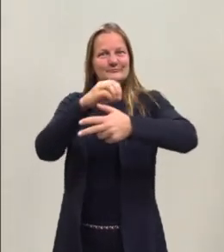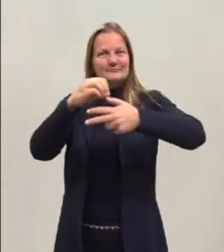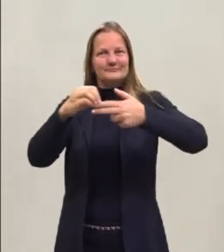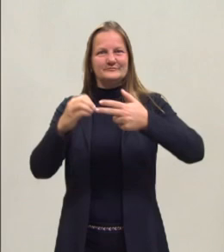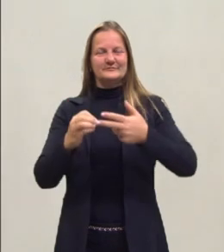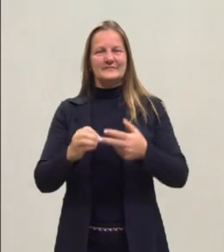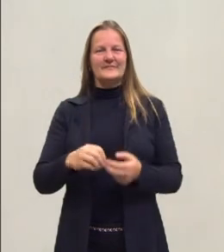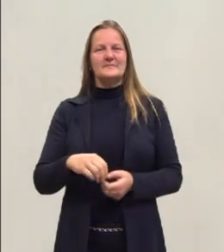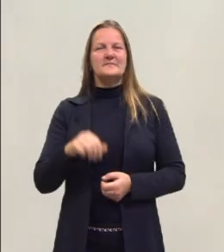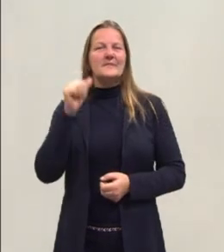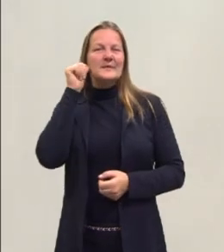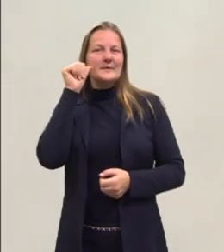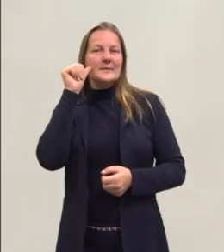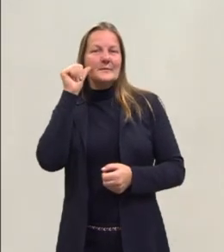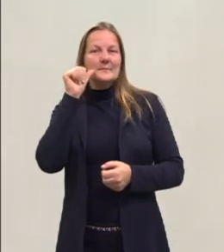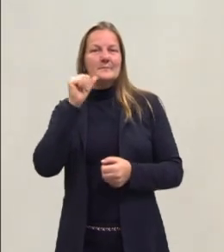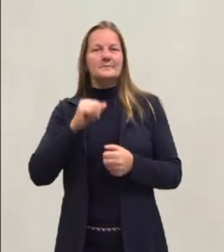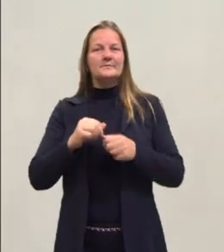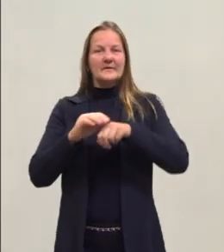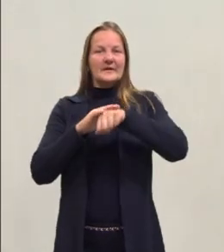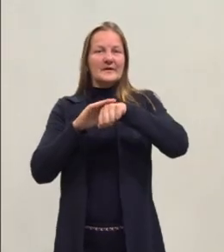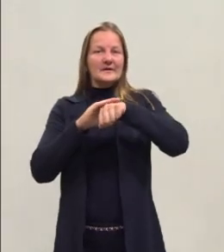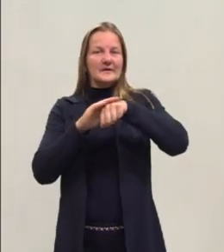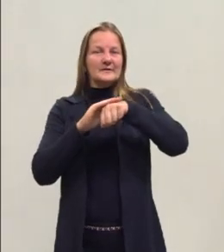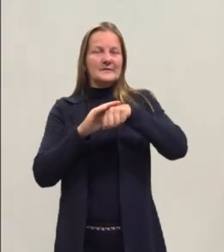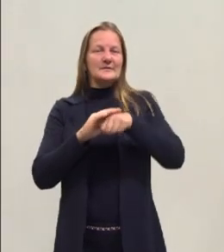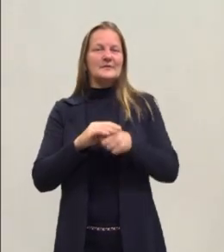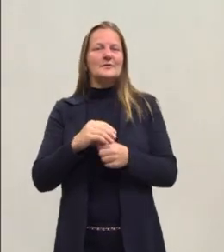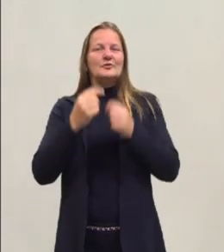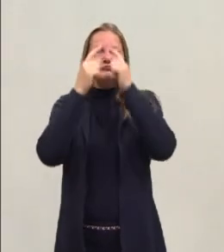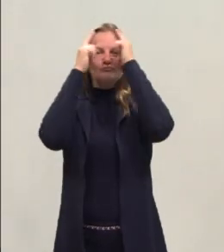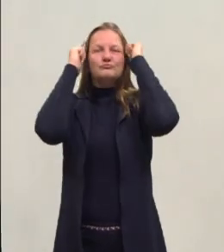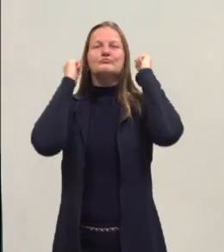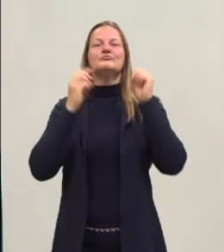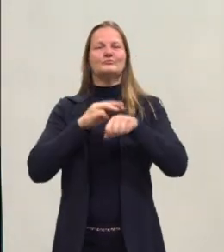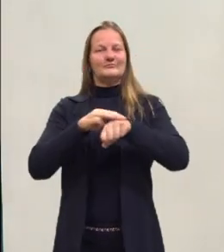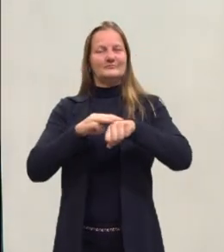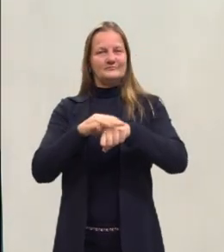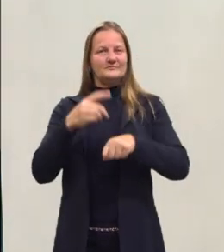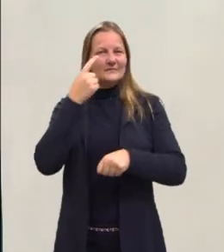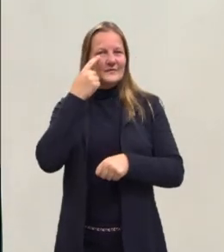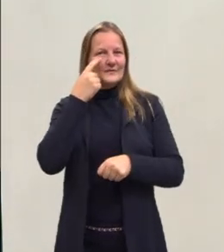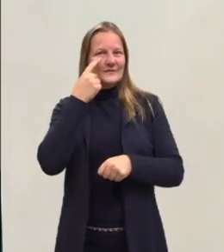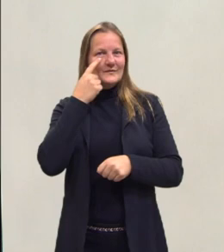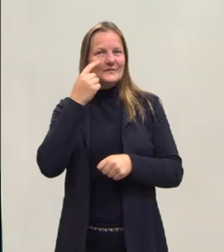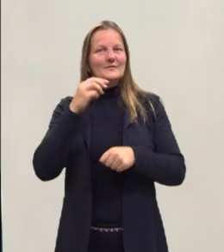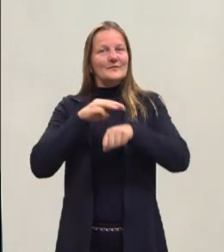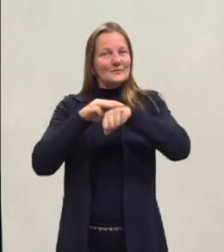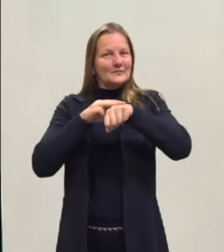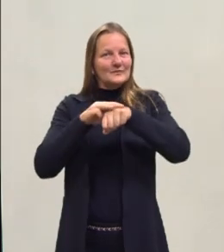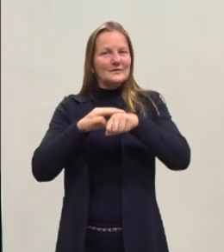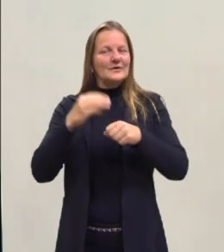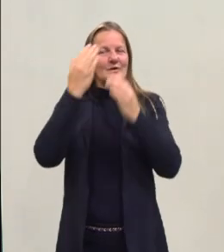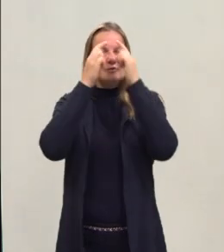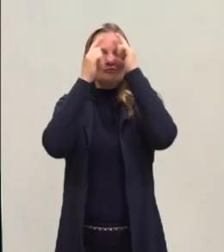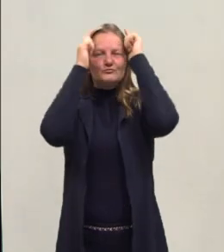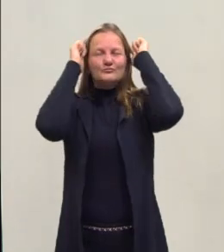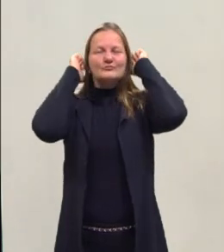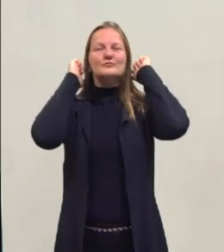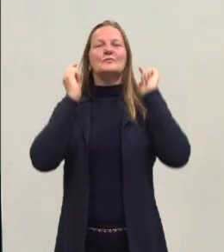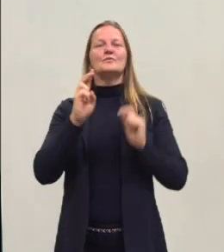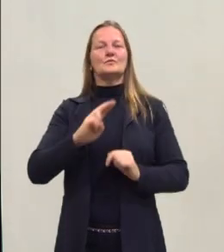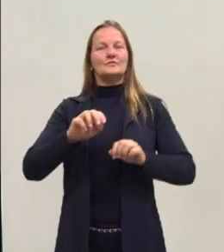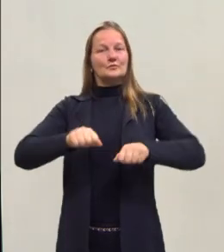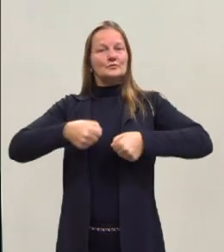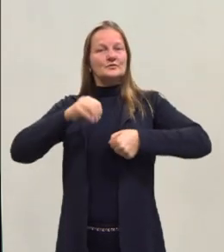eu sou uma morena de pele branca, cabelos castanhos, olhos castanhos, cabelo curto, visto